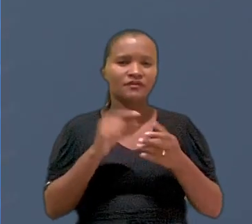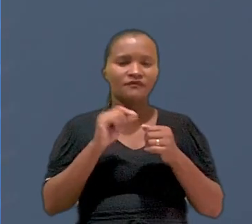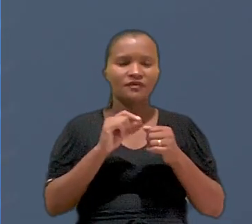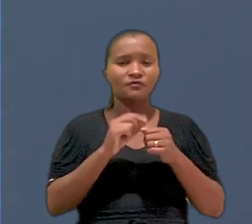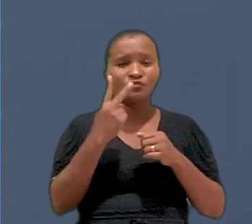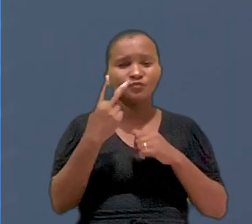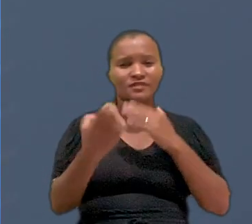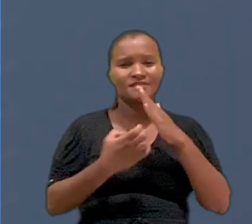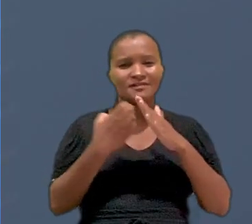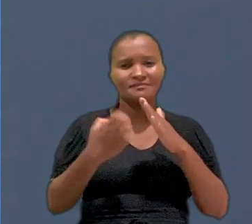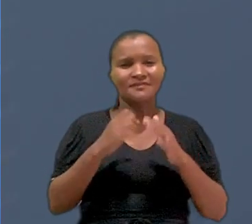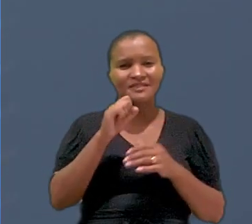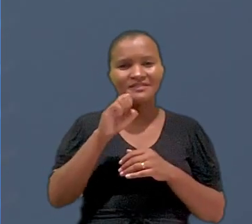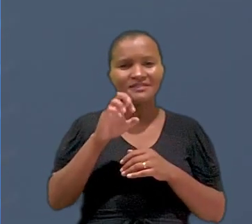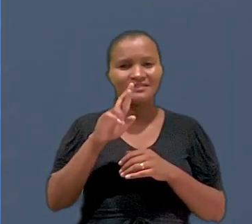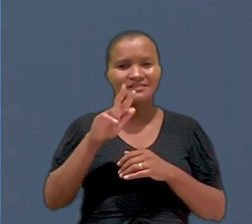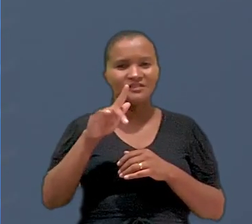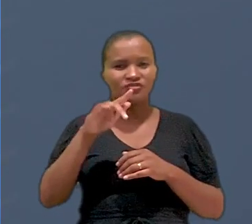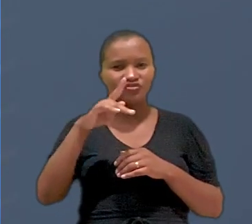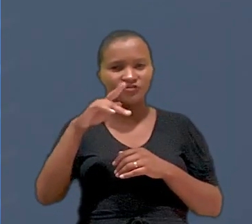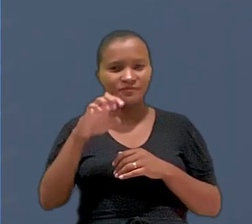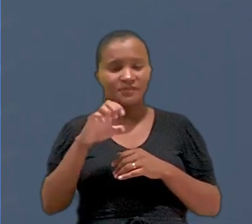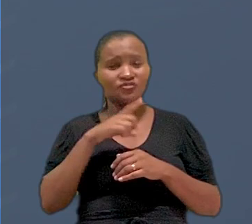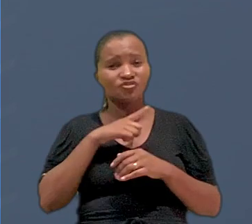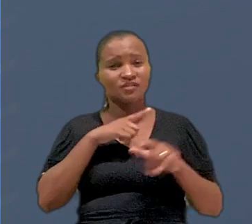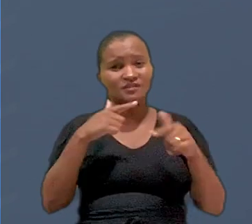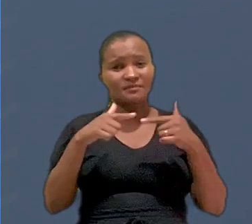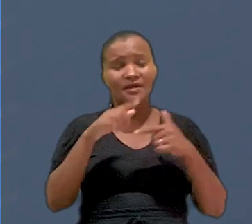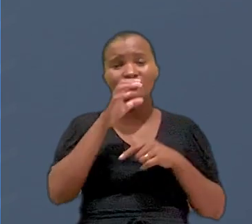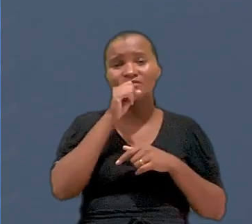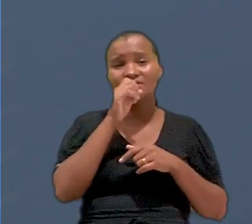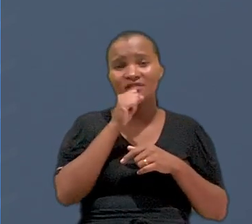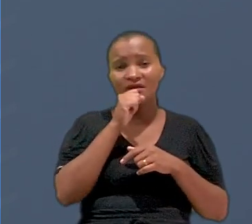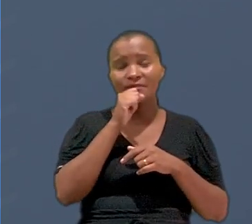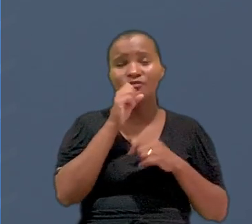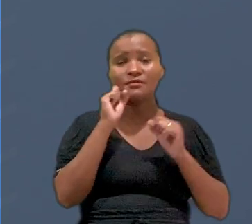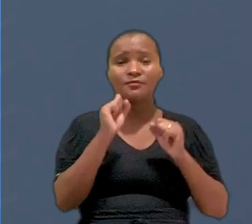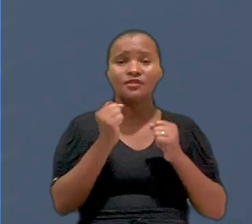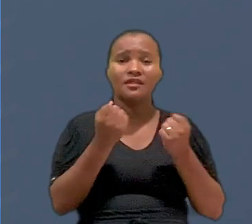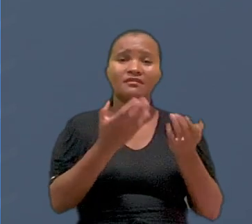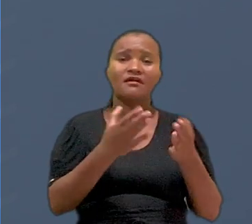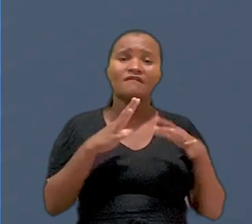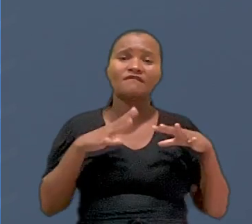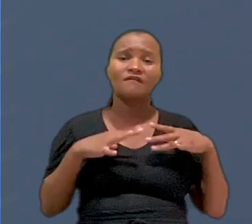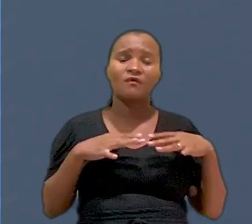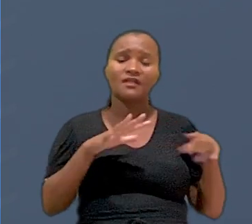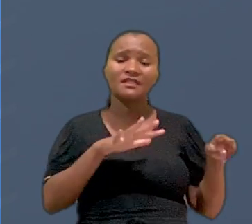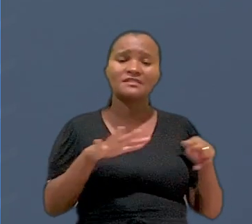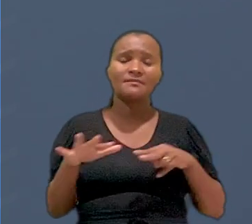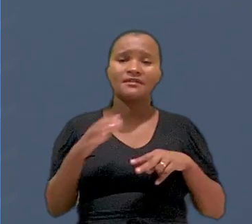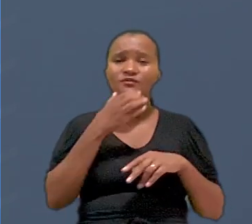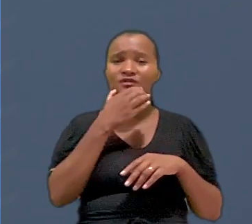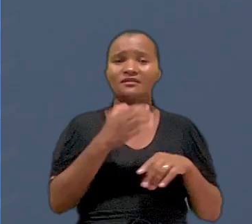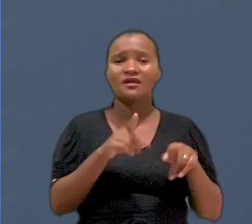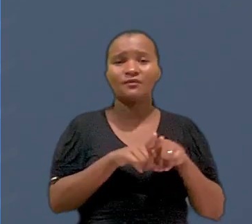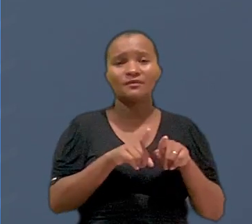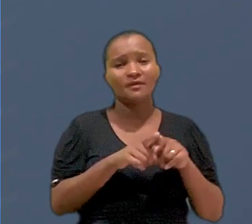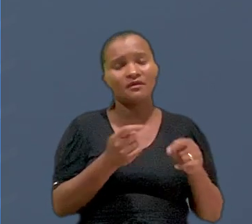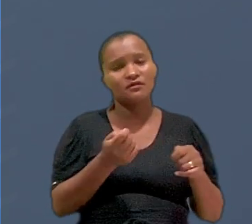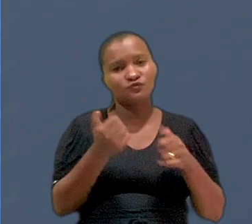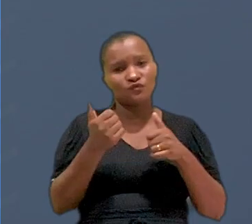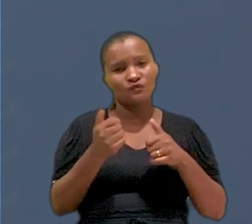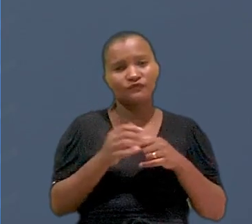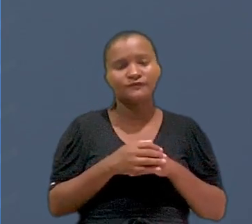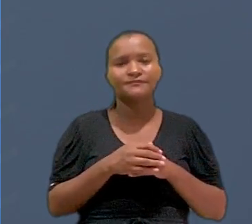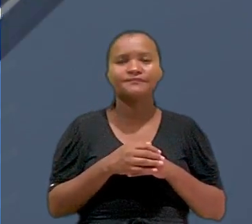conduzido por duas confecções de Sergipe, previa trabalho aos sábados para concessão de folga na semana do Natal e do